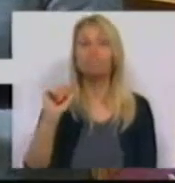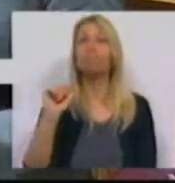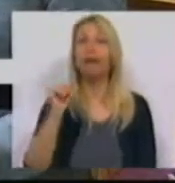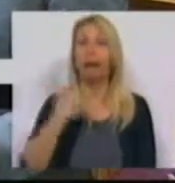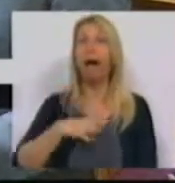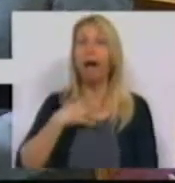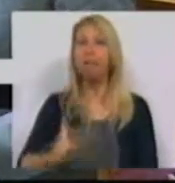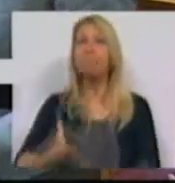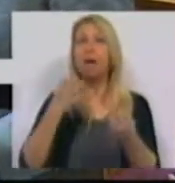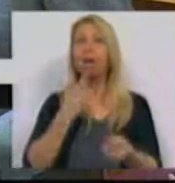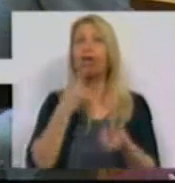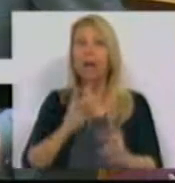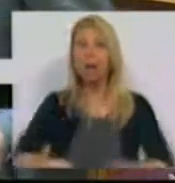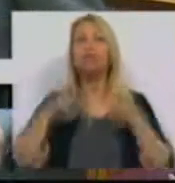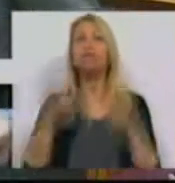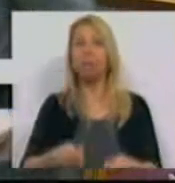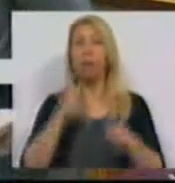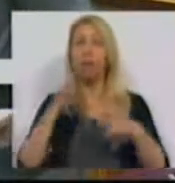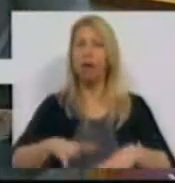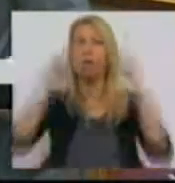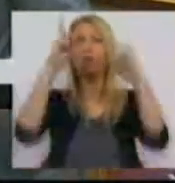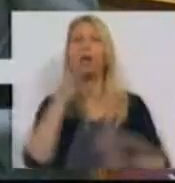retoma do investimento e do progresso. Disse.